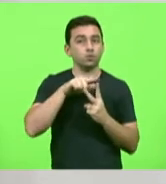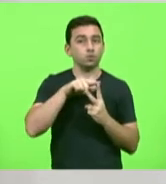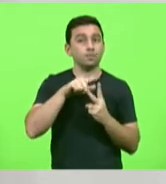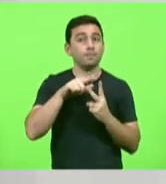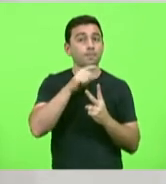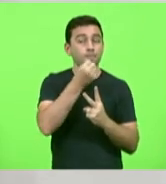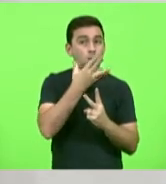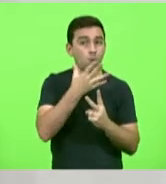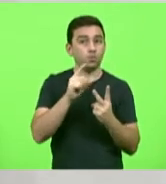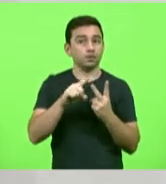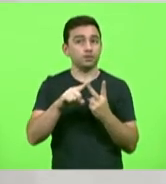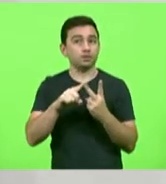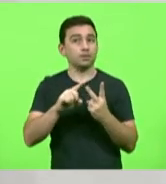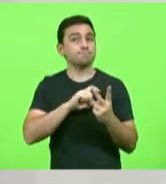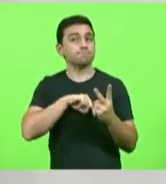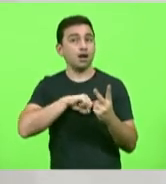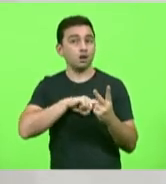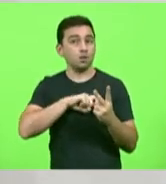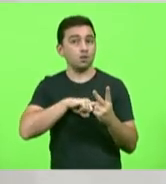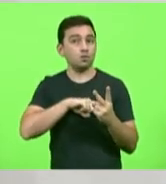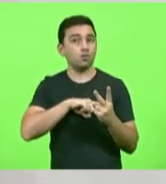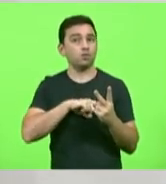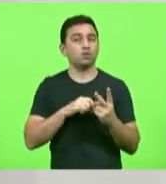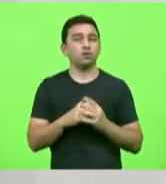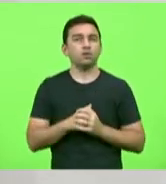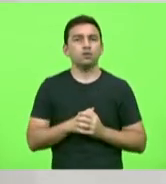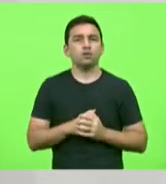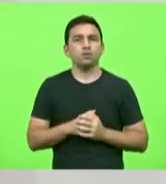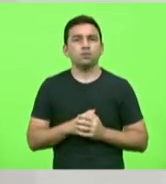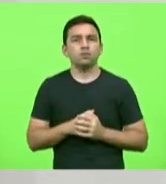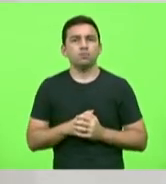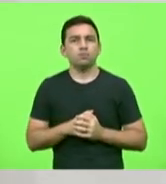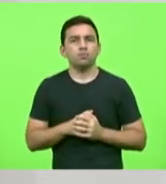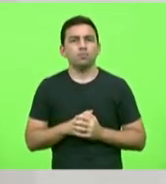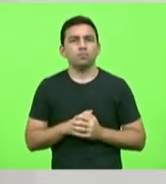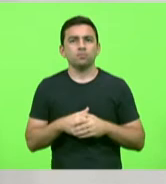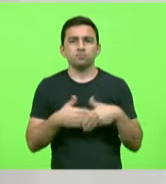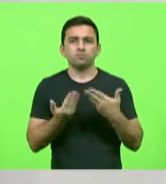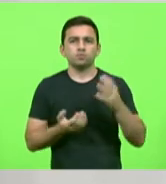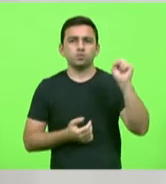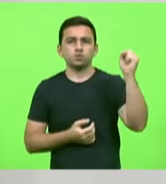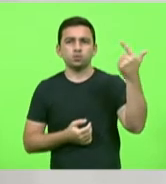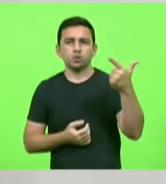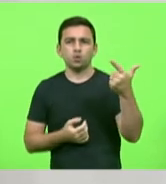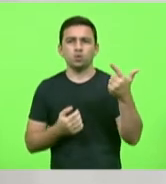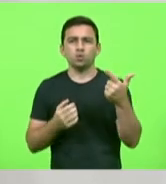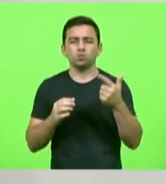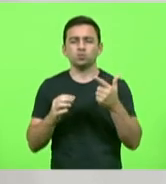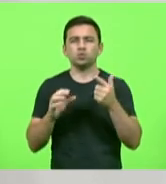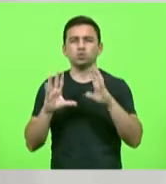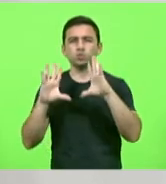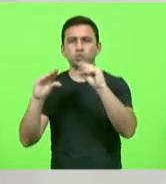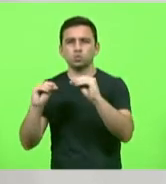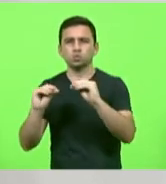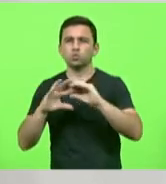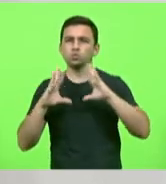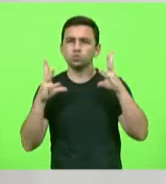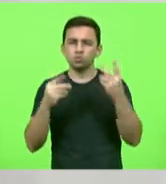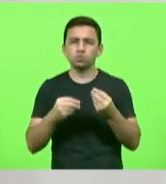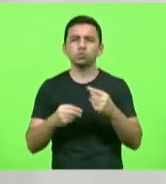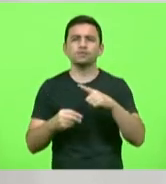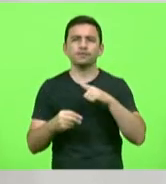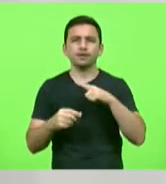bem o lado do mal o sol a escuridão enfim tem todas essas